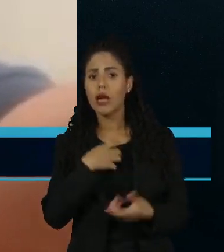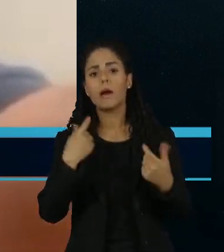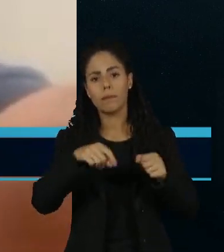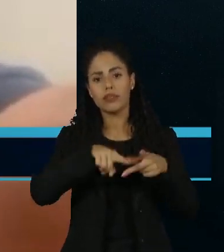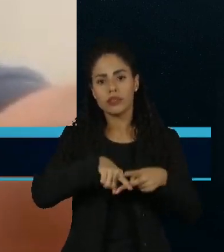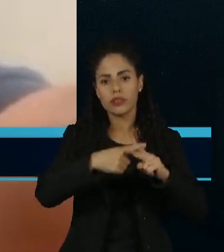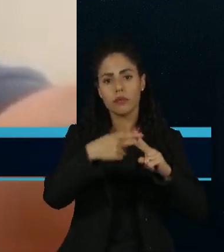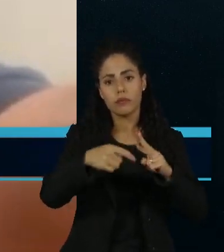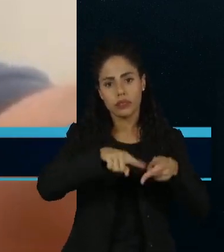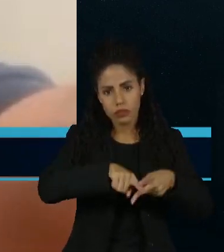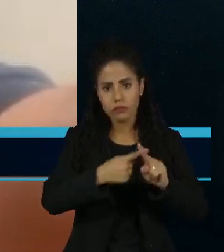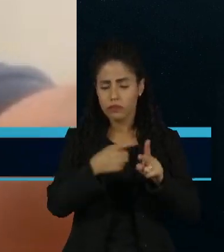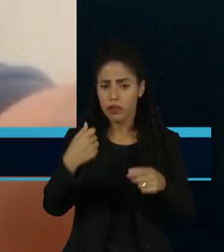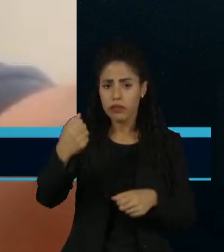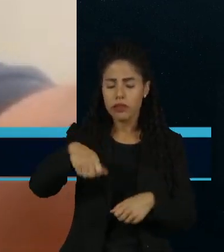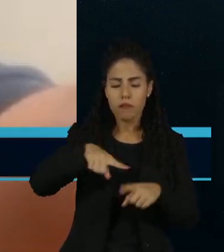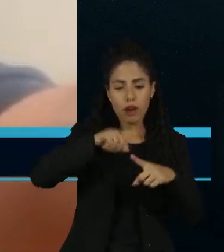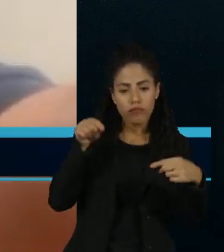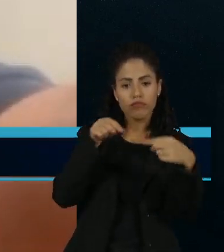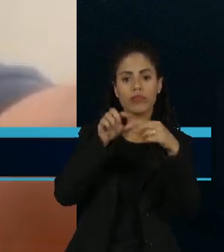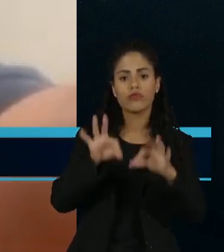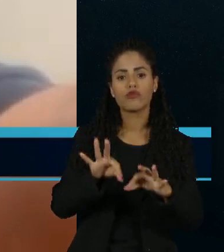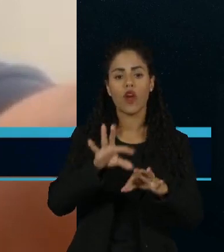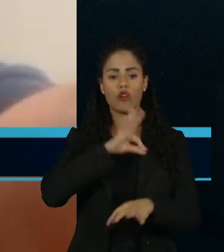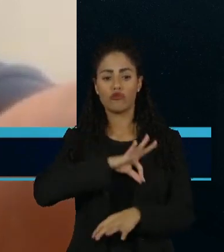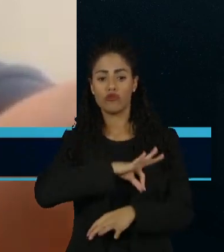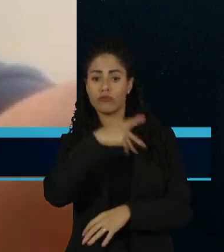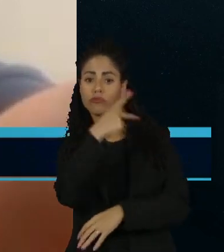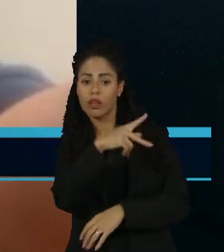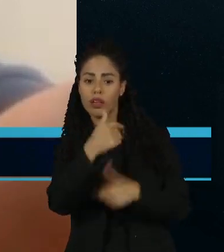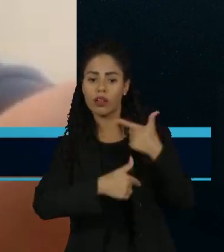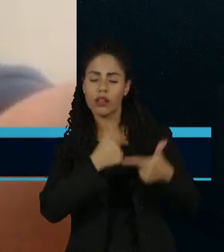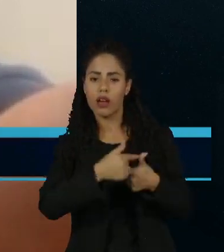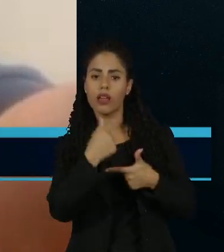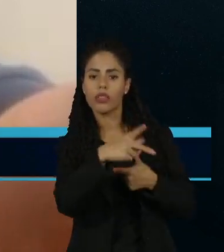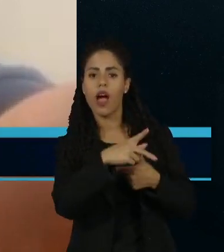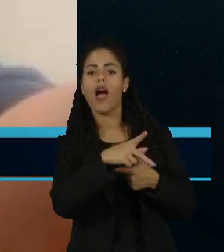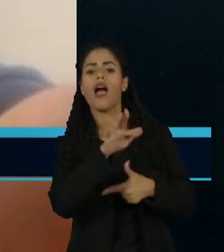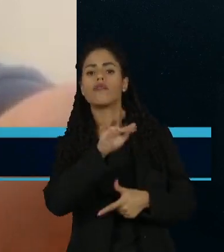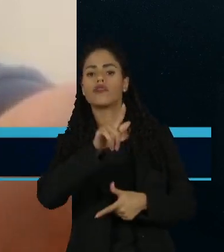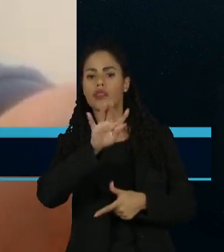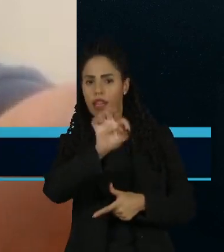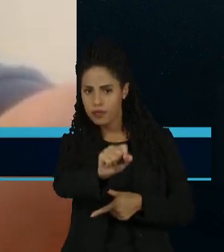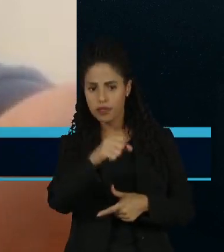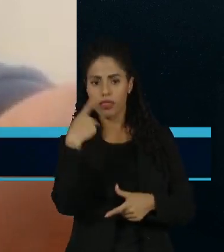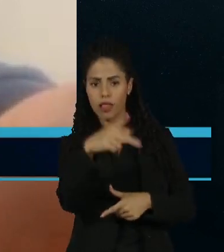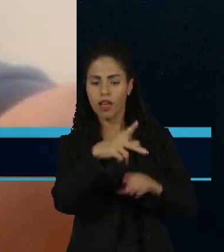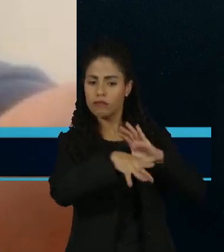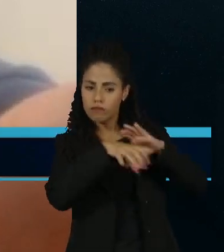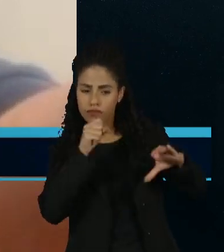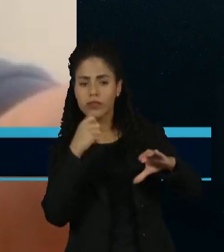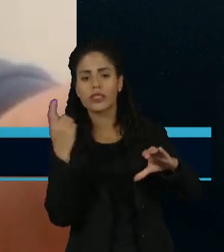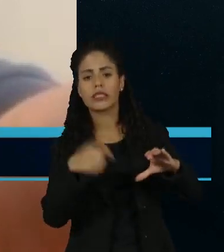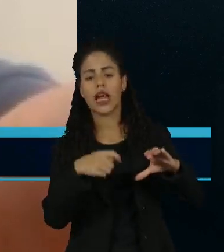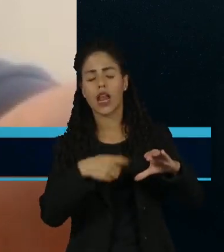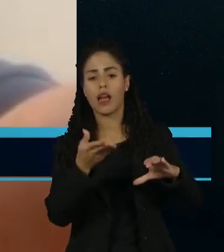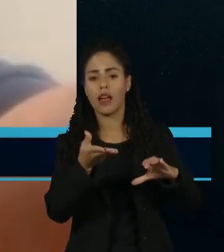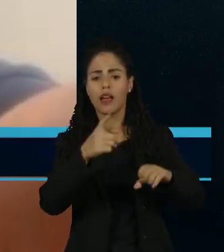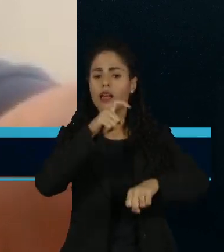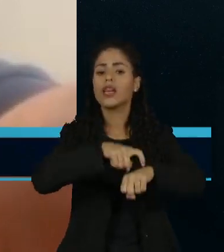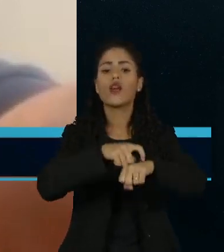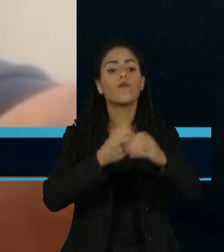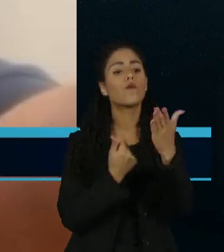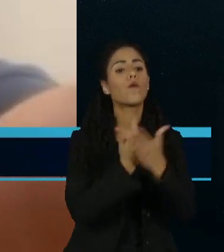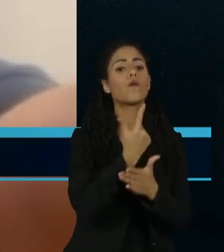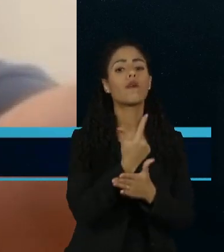Tem que ser uma via de mão dupla. O dinheiro é dele, do trabalhador, está no fundo de garantia, financiar o sistema habitacional e na hora da compra, o